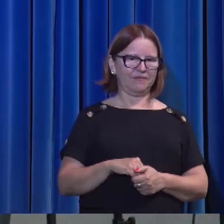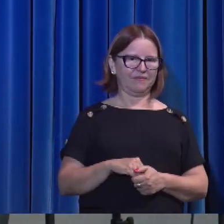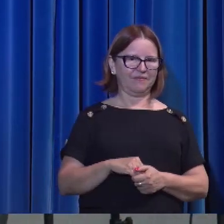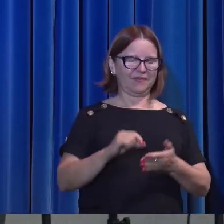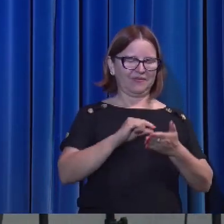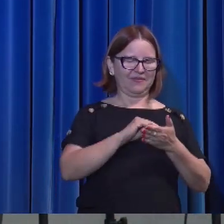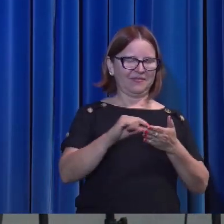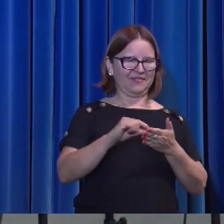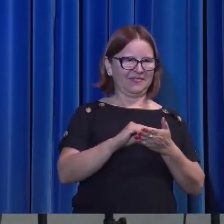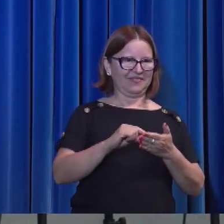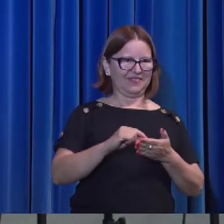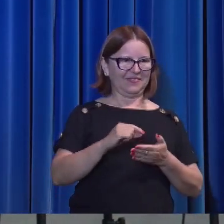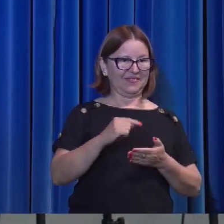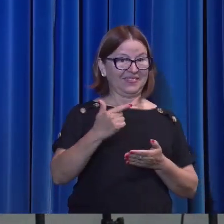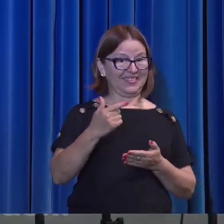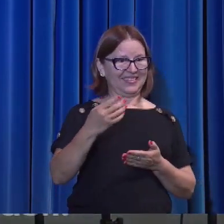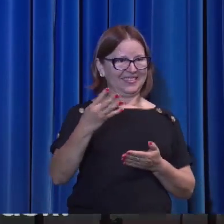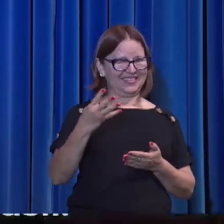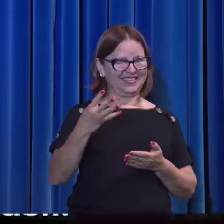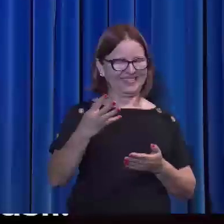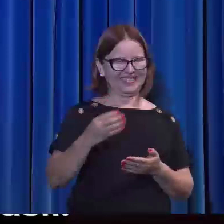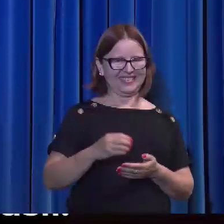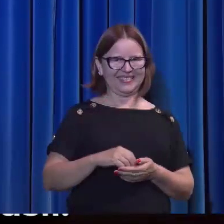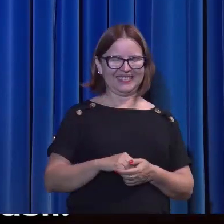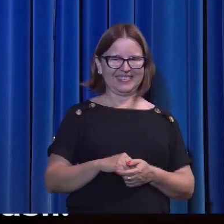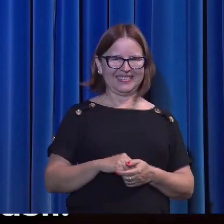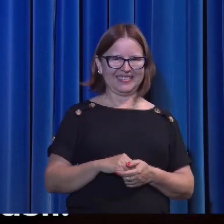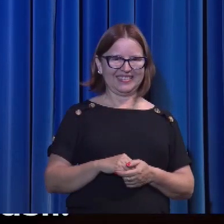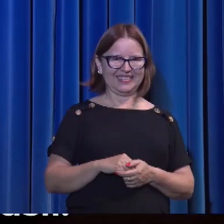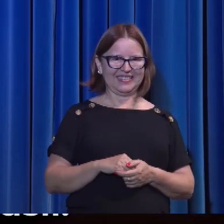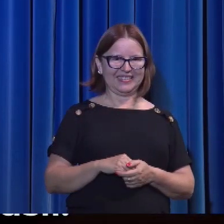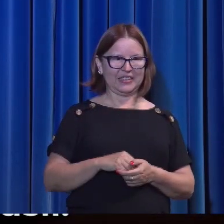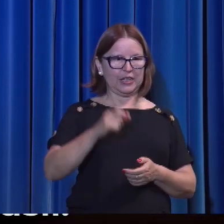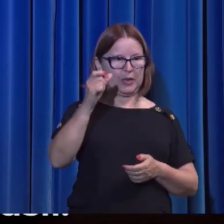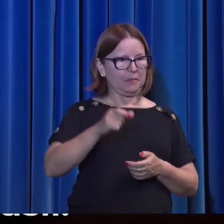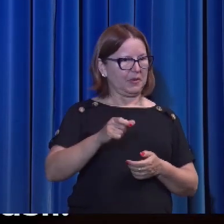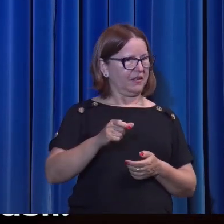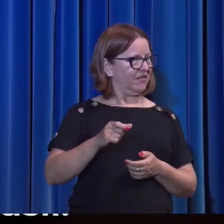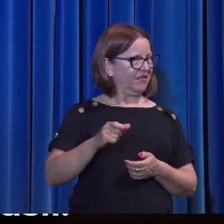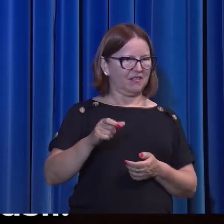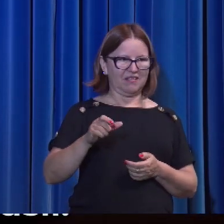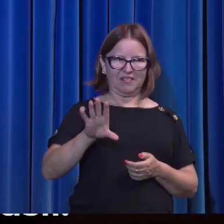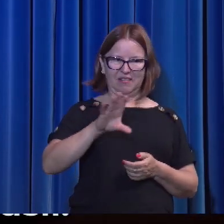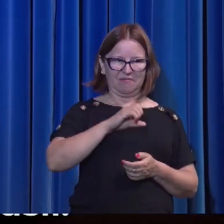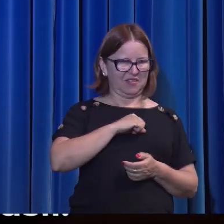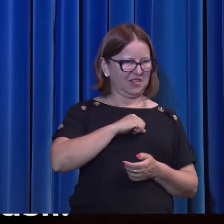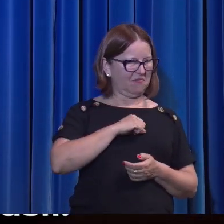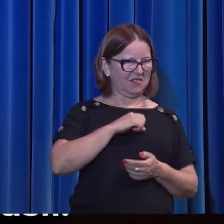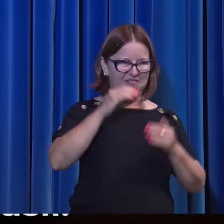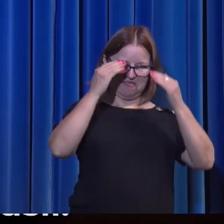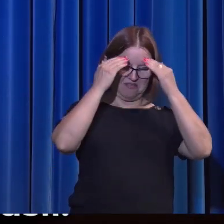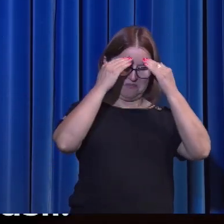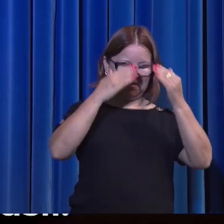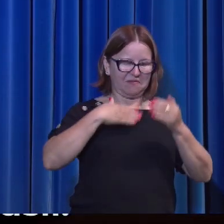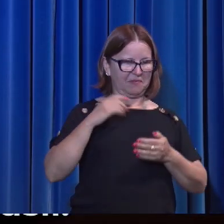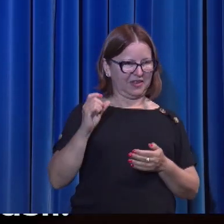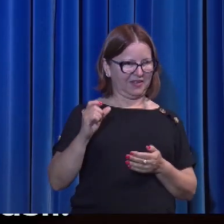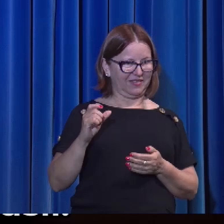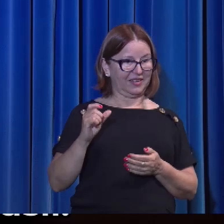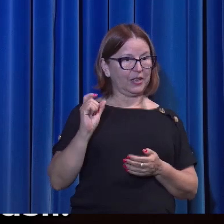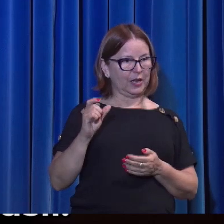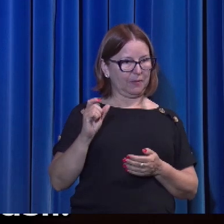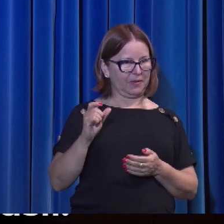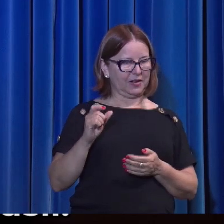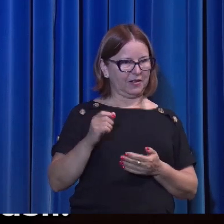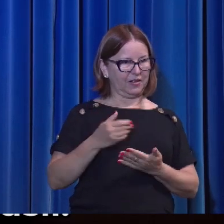versículo 24. Quem não me ama, não guarda as minhas palavras. E a palavra que estáis